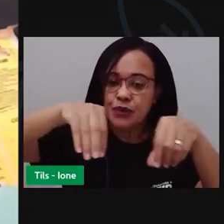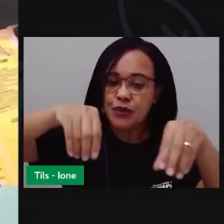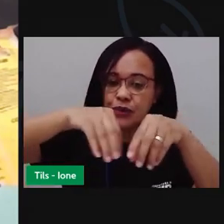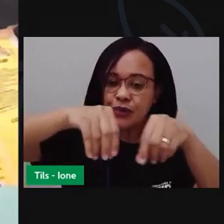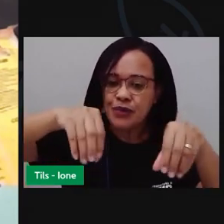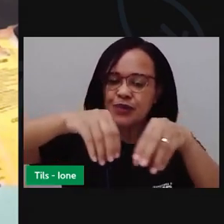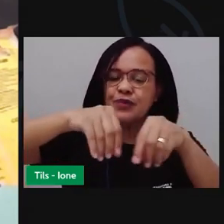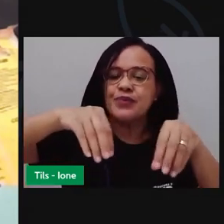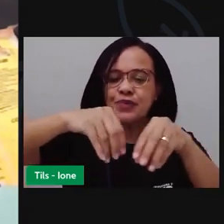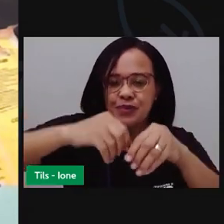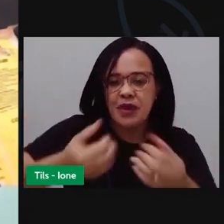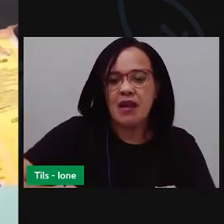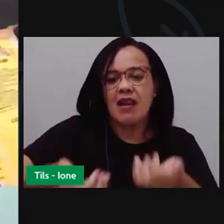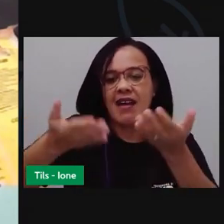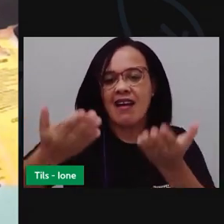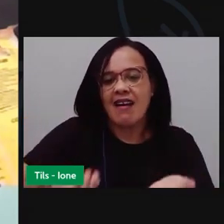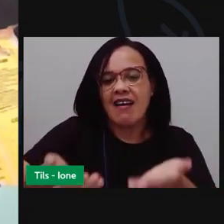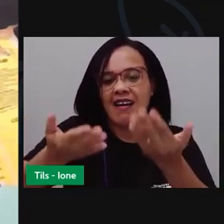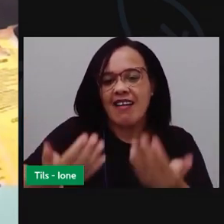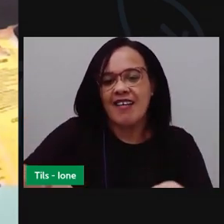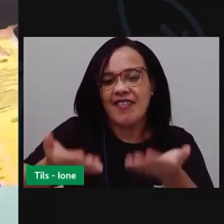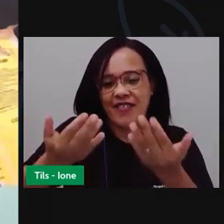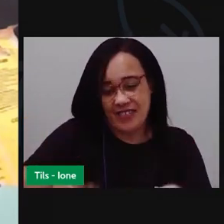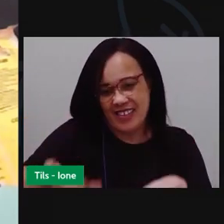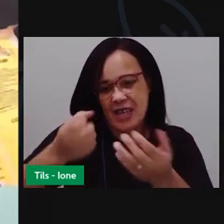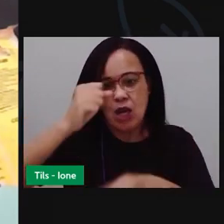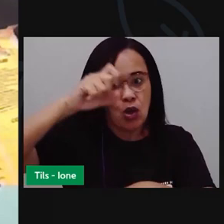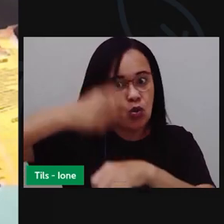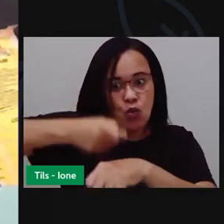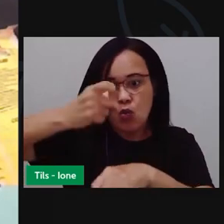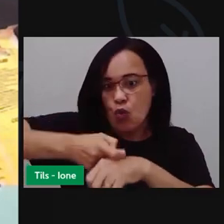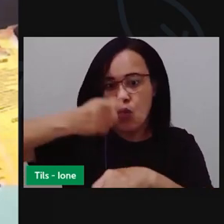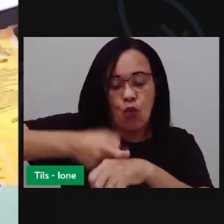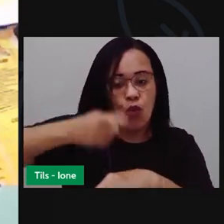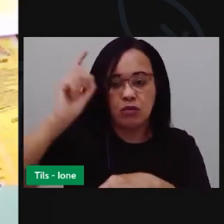comprimida, não quero que ela fique dura, então, não vou